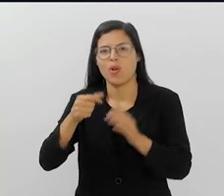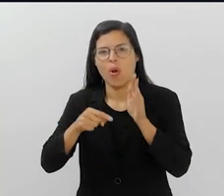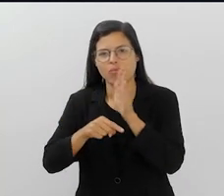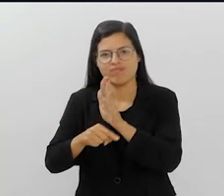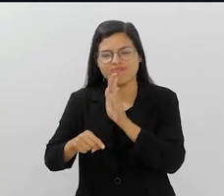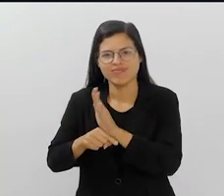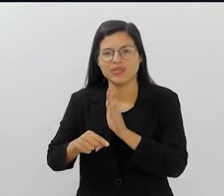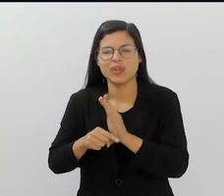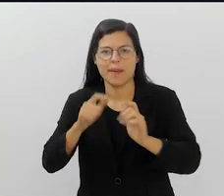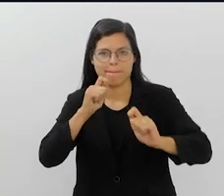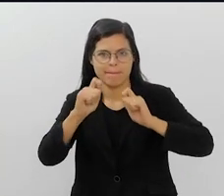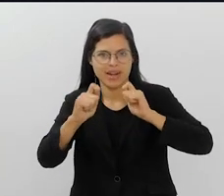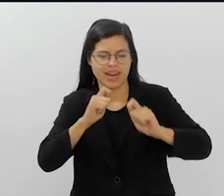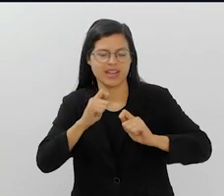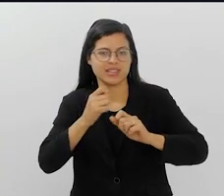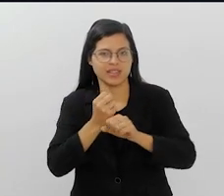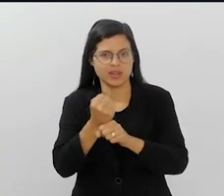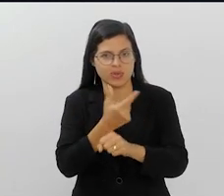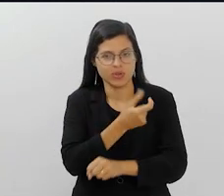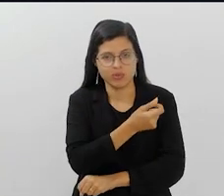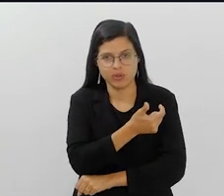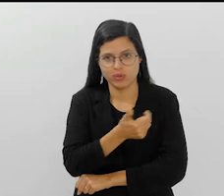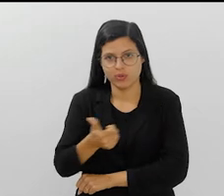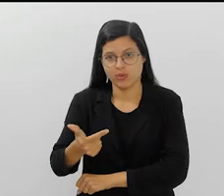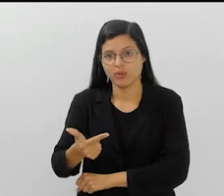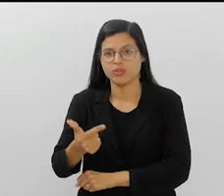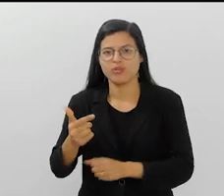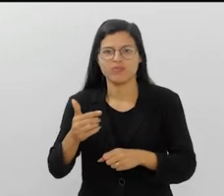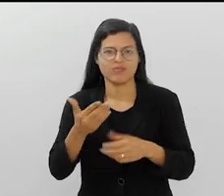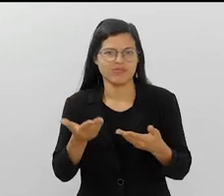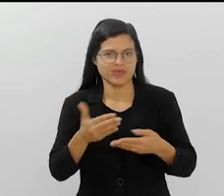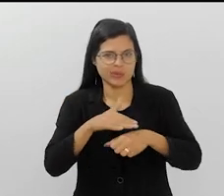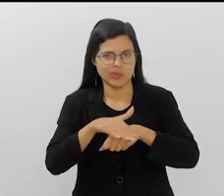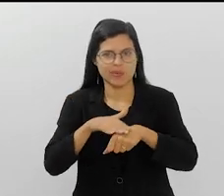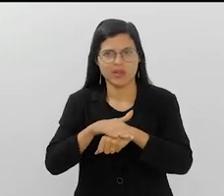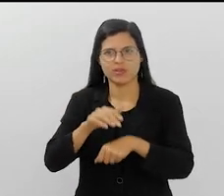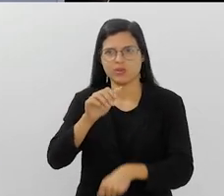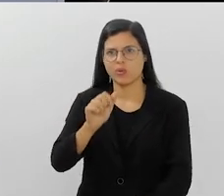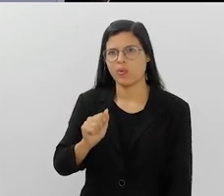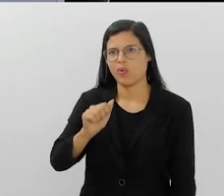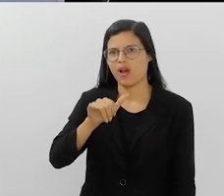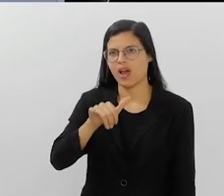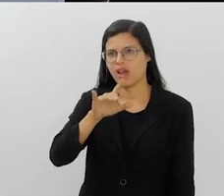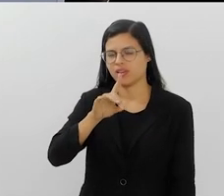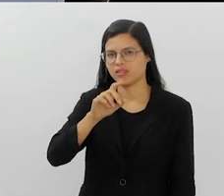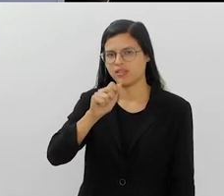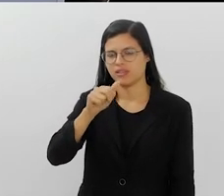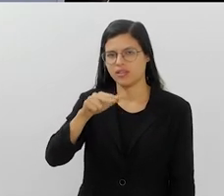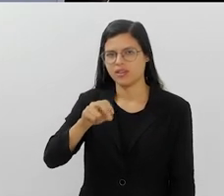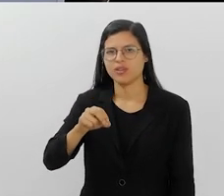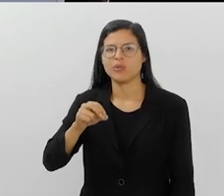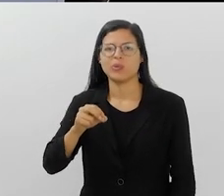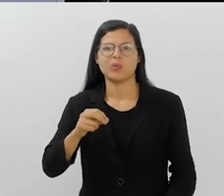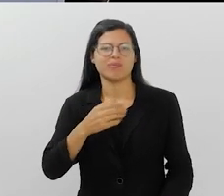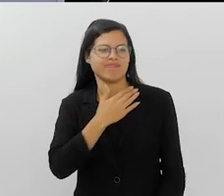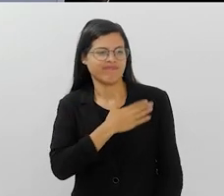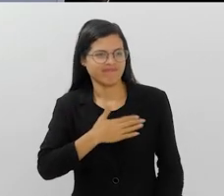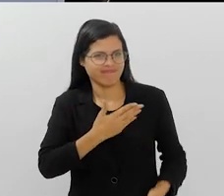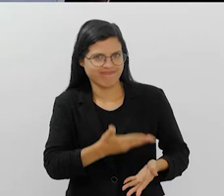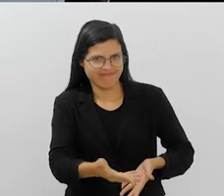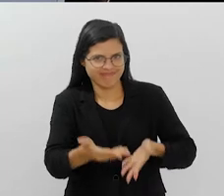Imprensa em 2012. Hoje eu converso com Aydano André Mota. Aydano, muito prazer em recebê-lo aqui.